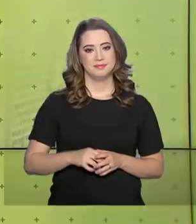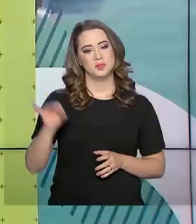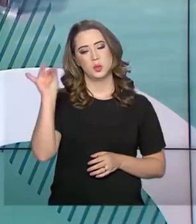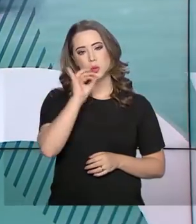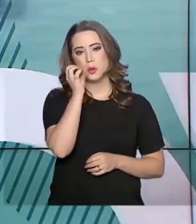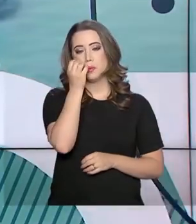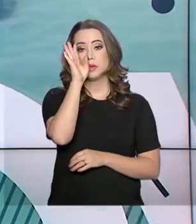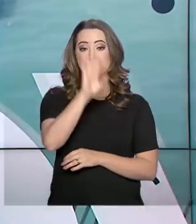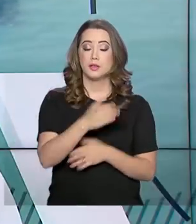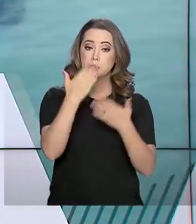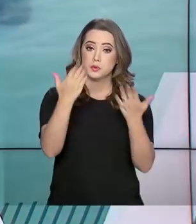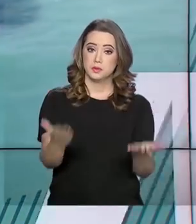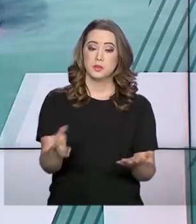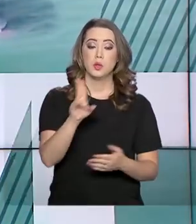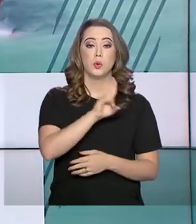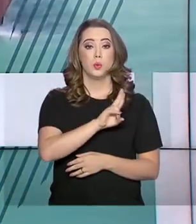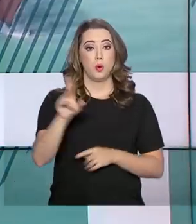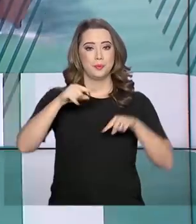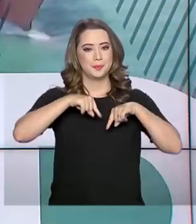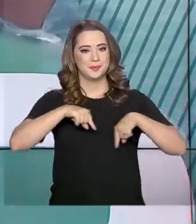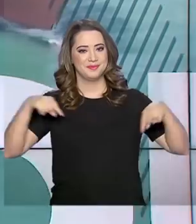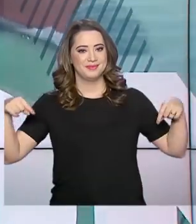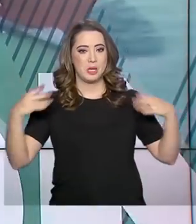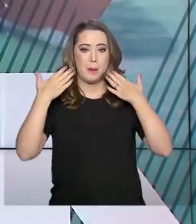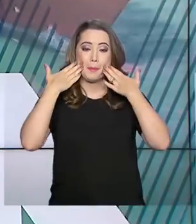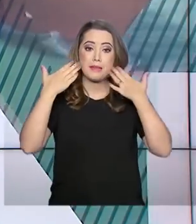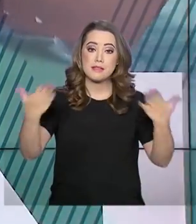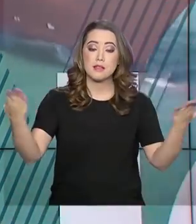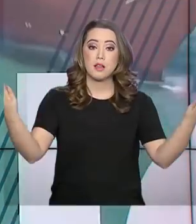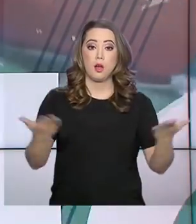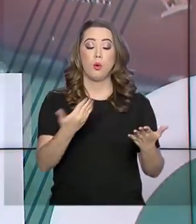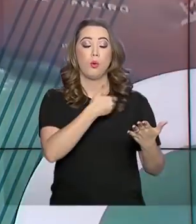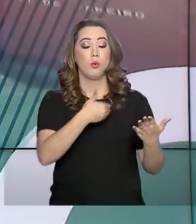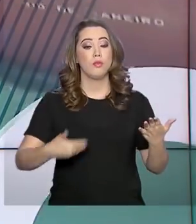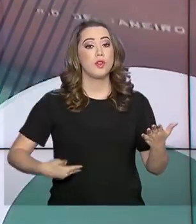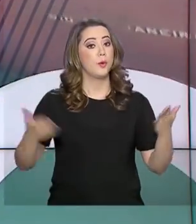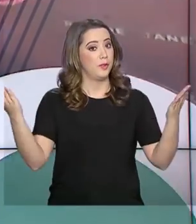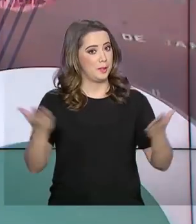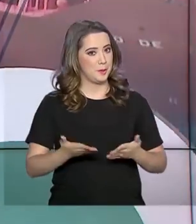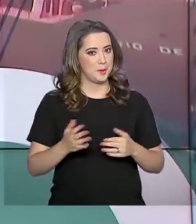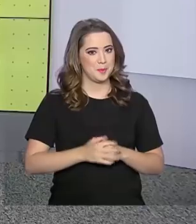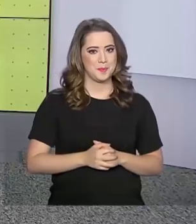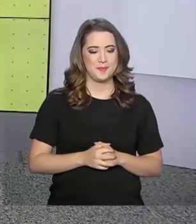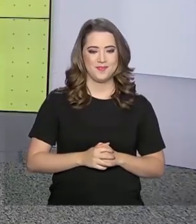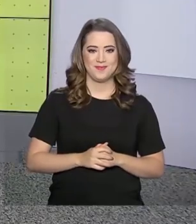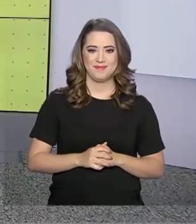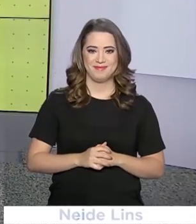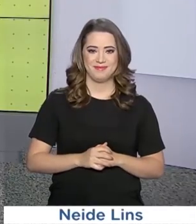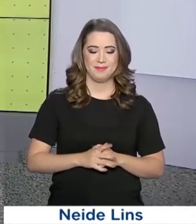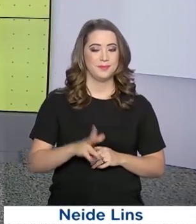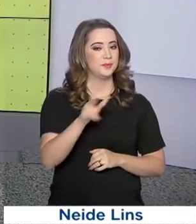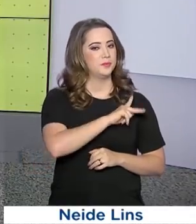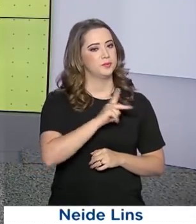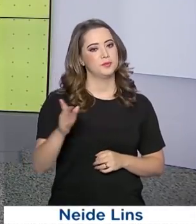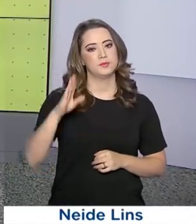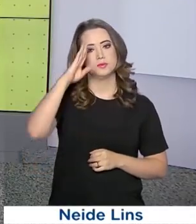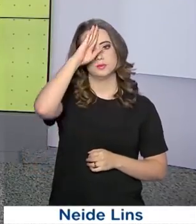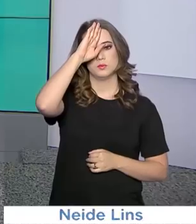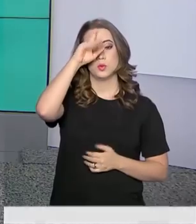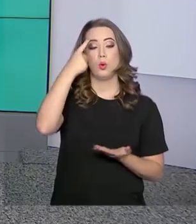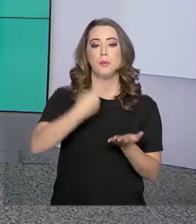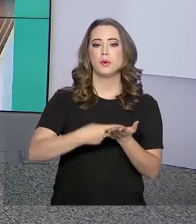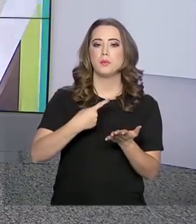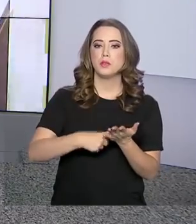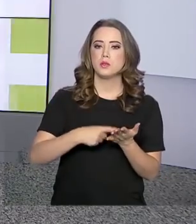Olá, boa tarde para você. Eu sou Roberto Camargo e começamos aqui mais uma edição do Governo Agora. O presidente Jair Bolsonaro